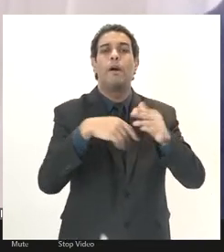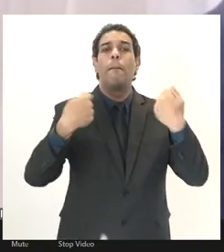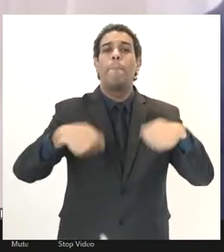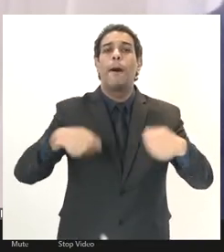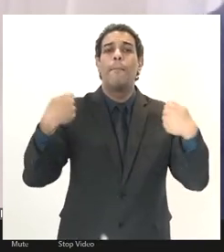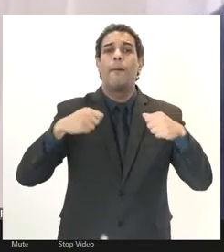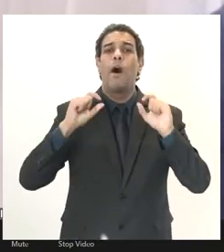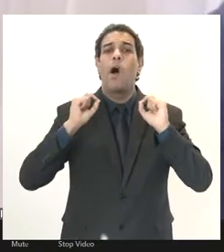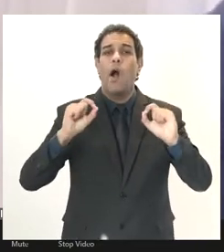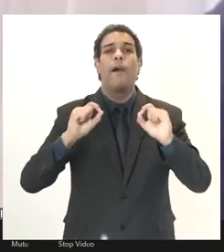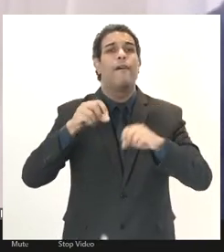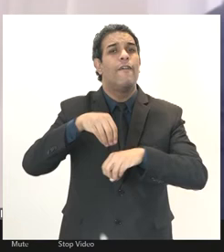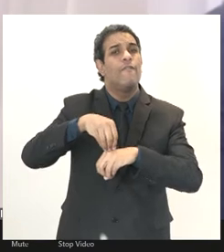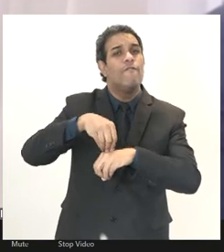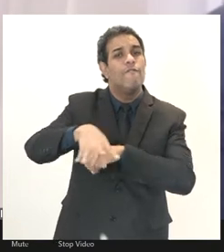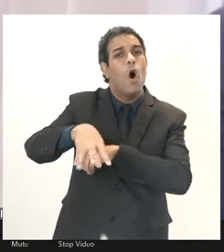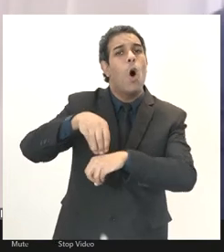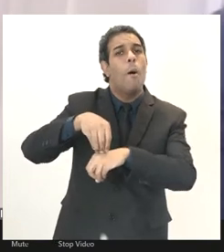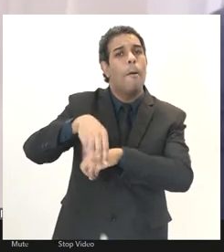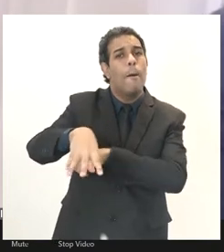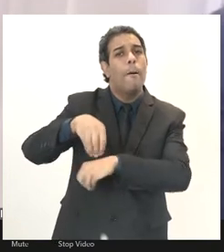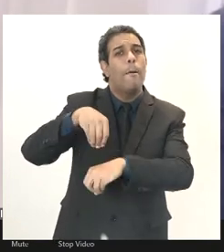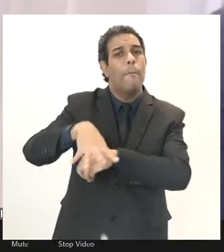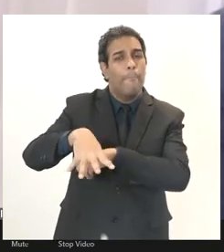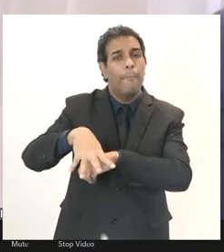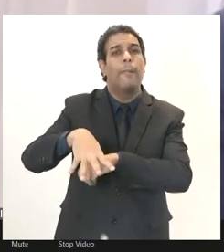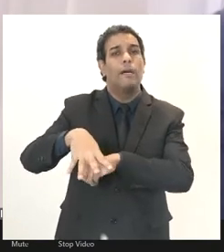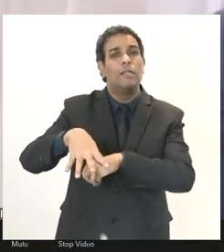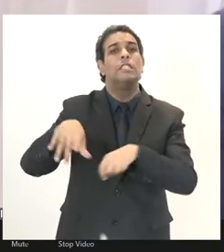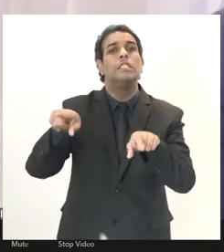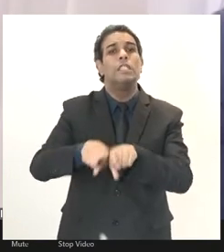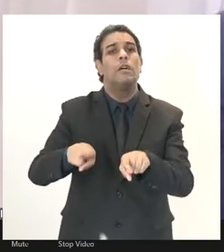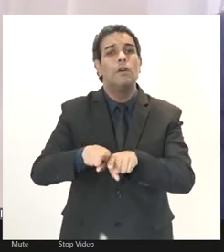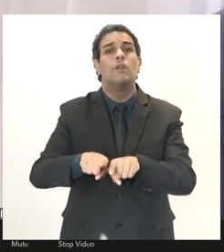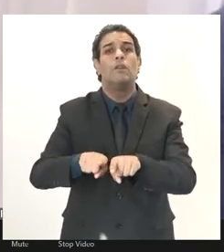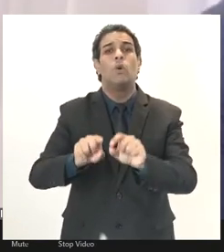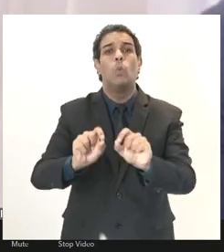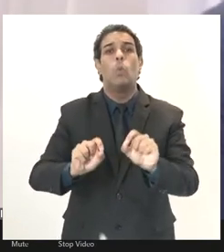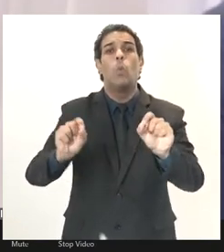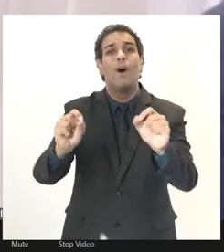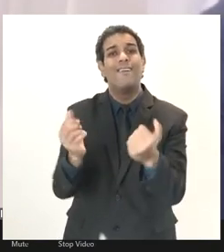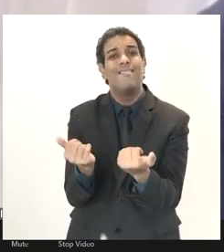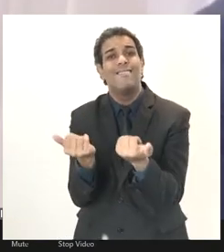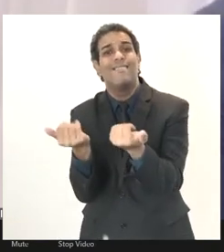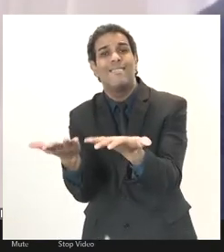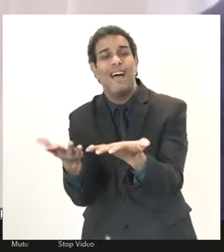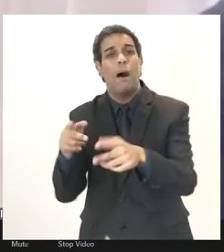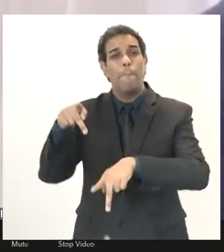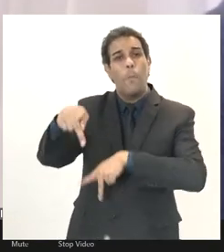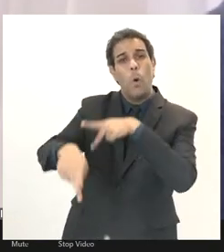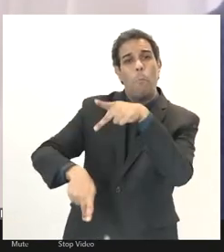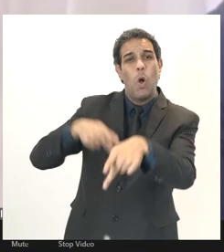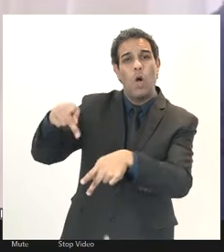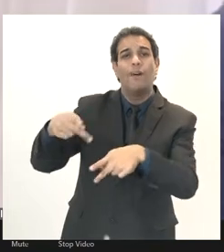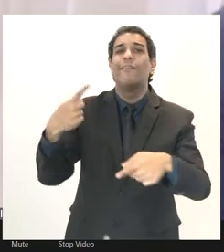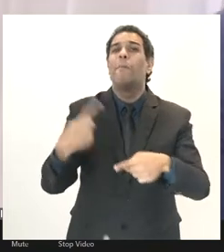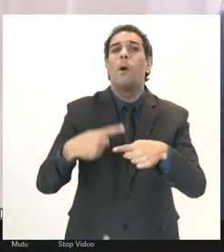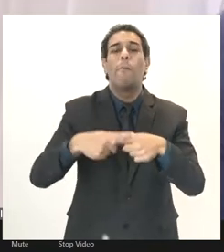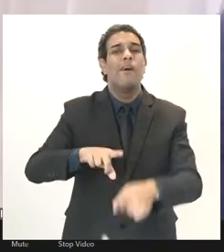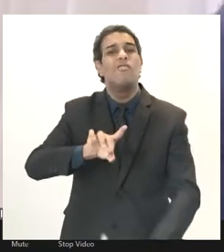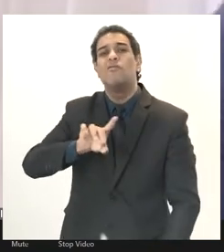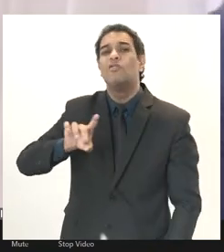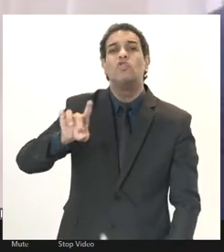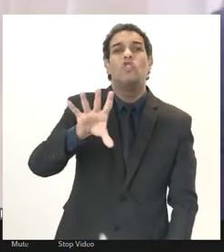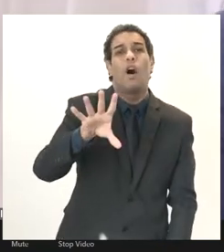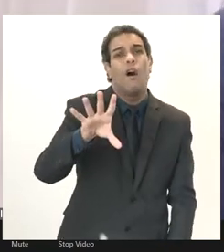a informação e levar essa informação à população porque não diz respeito